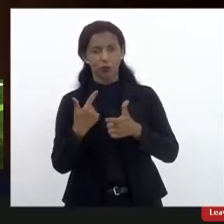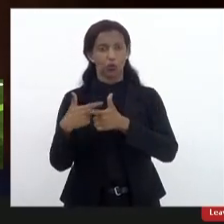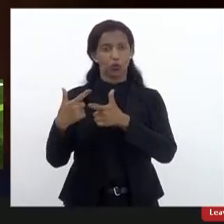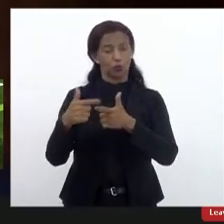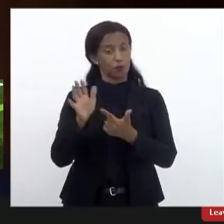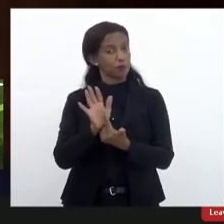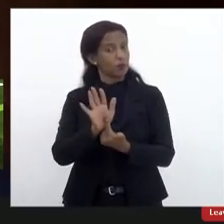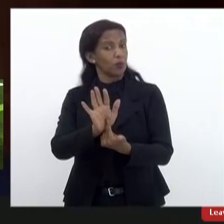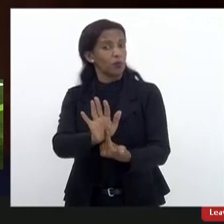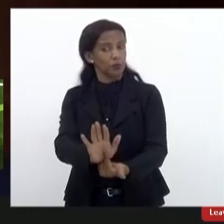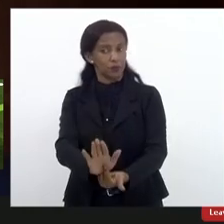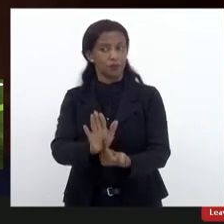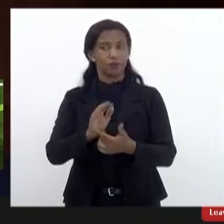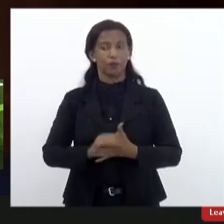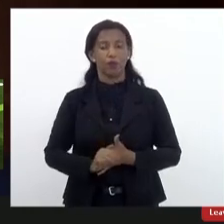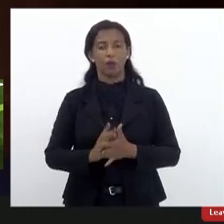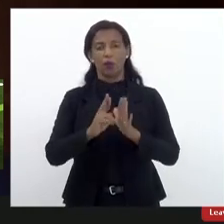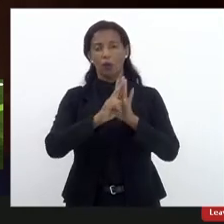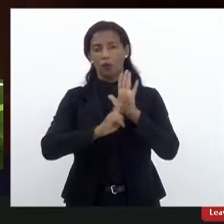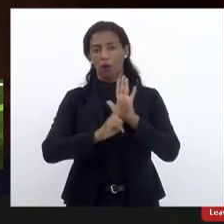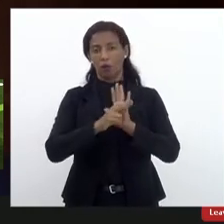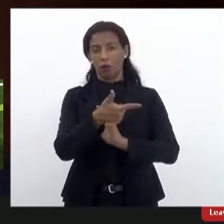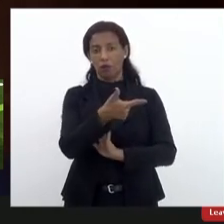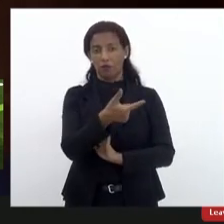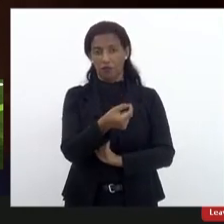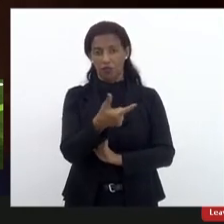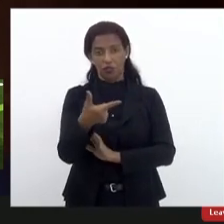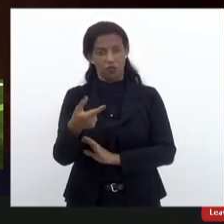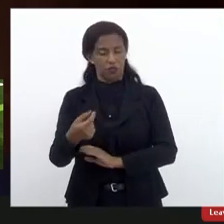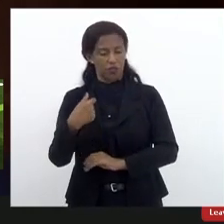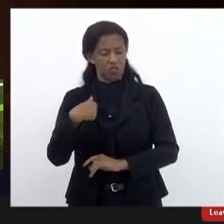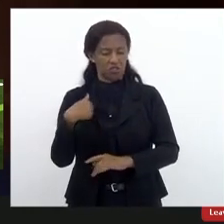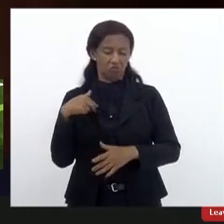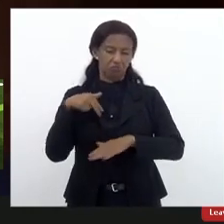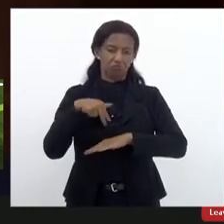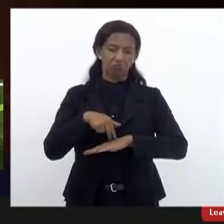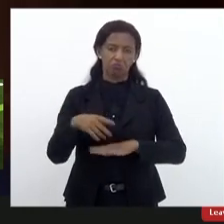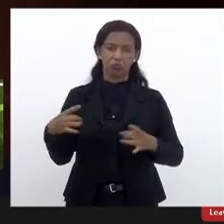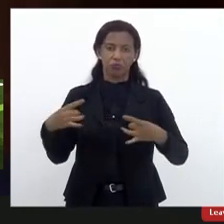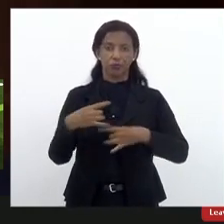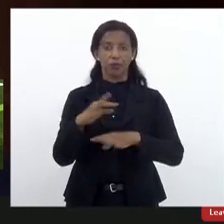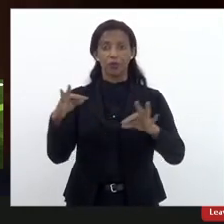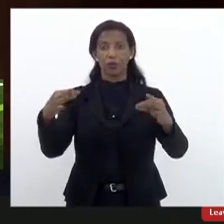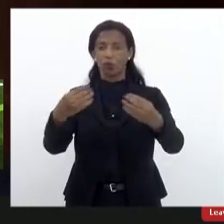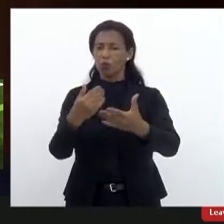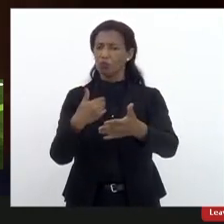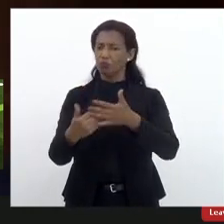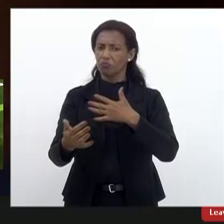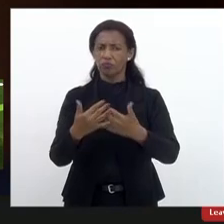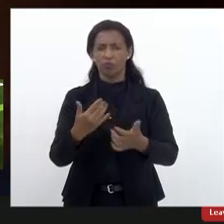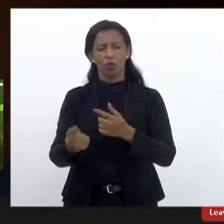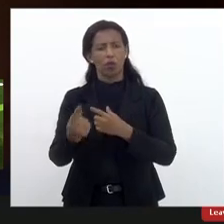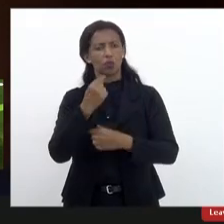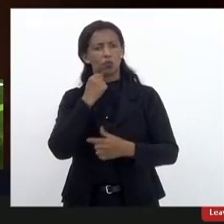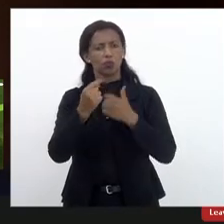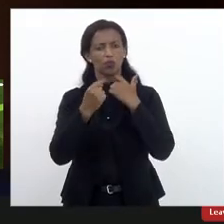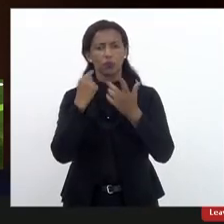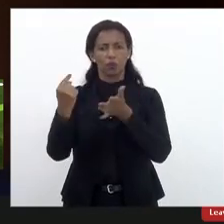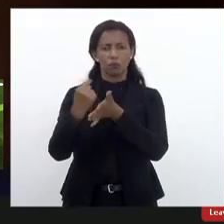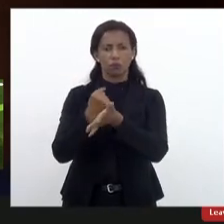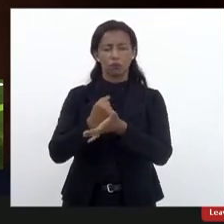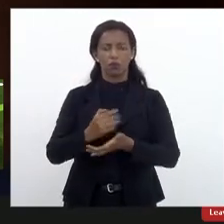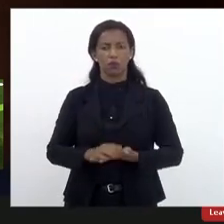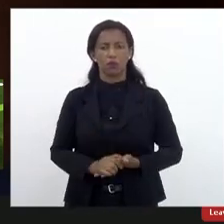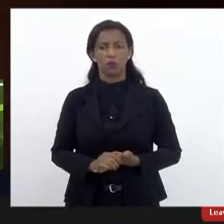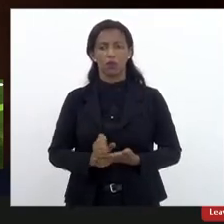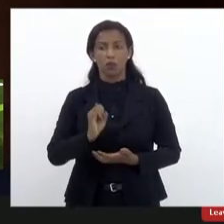apresentei o relatório de 2020 e me encontro à disposição de todos para qualquer tipo de elucidação, e